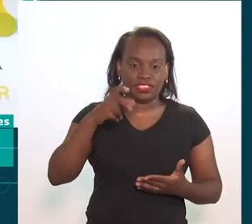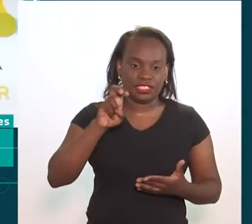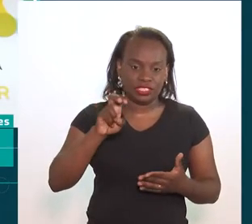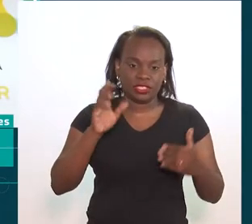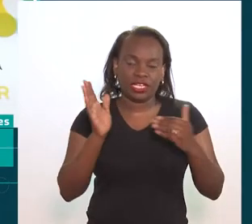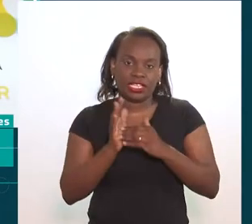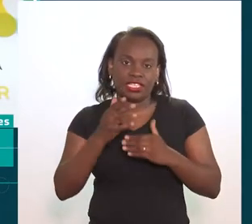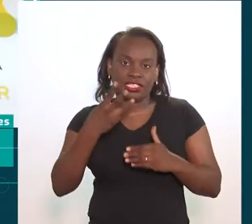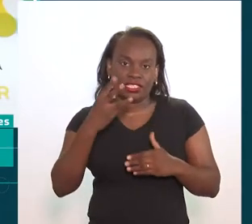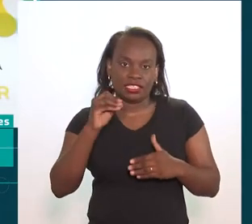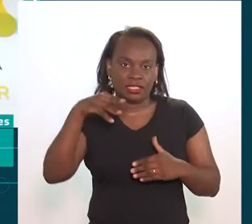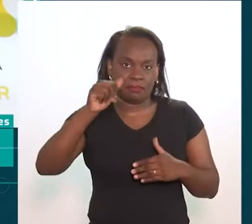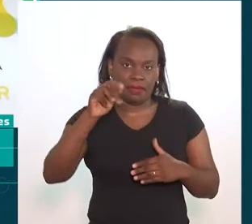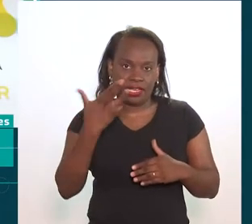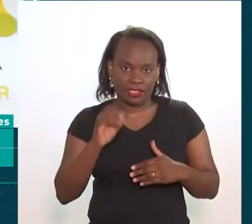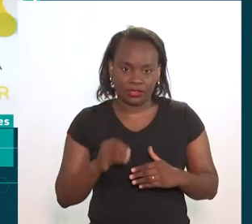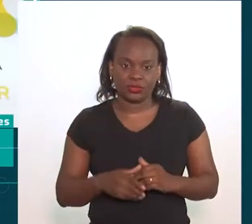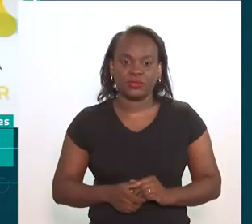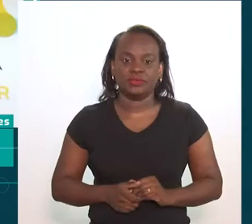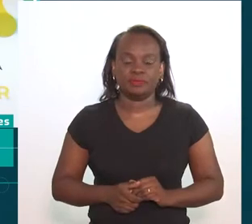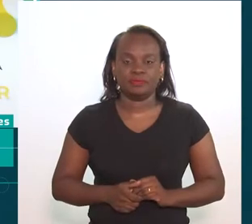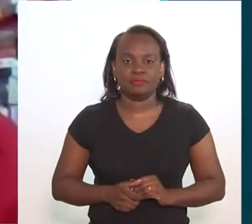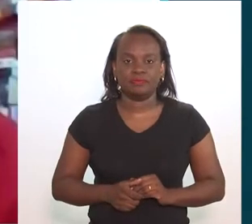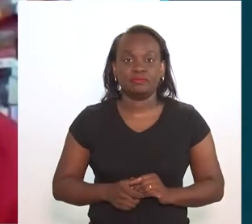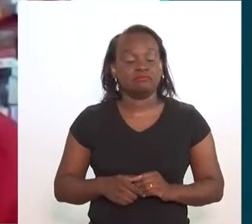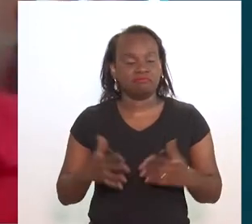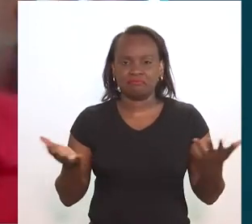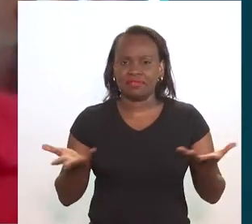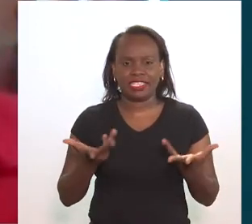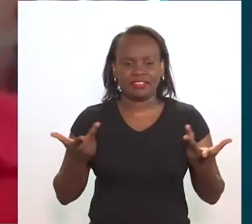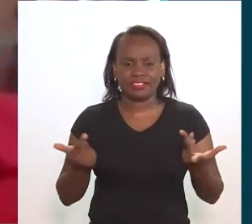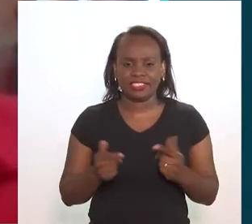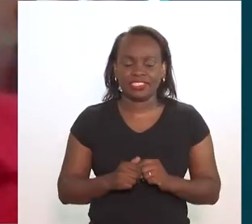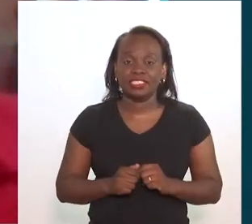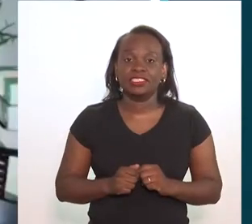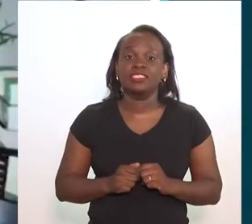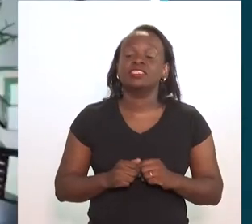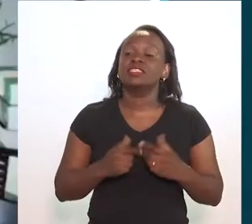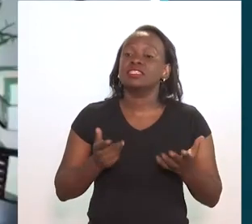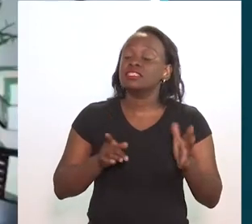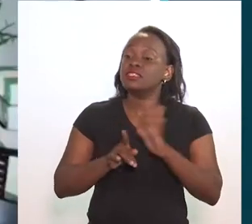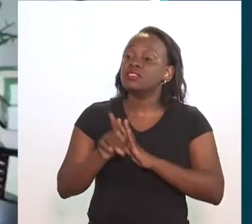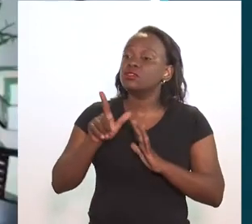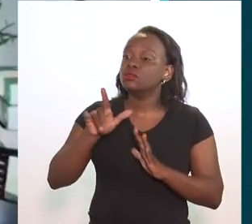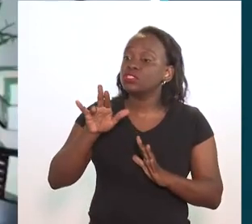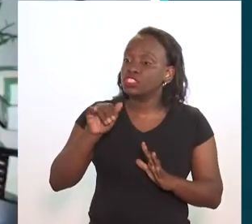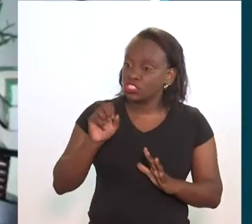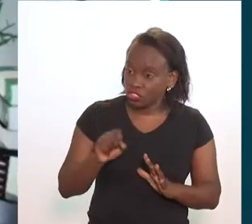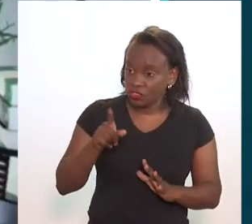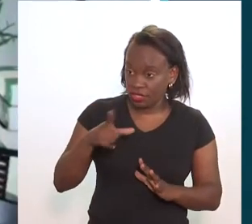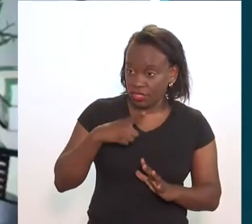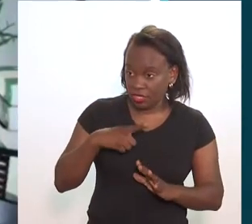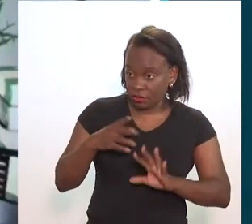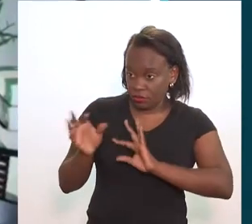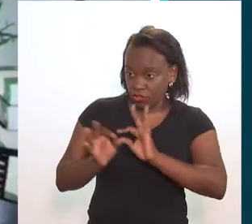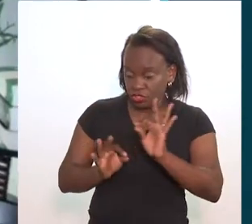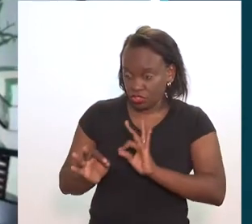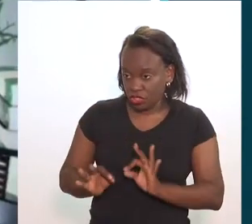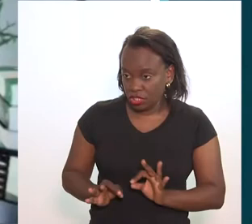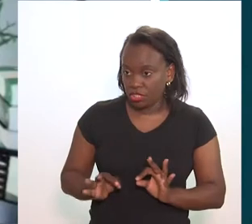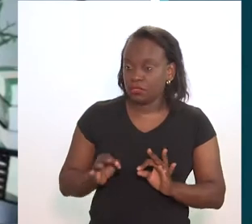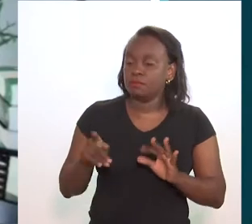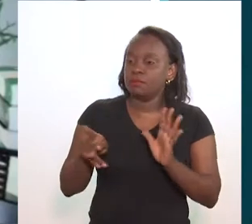Do dia 25 ao dia 30 de março. Que maravilha! Ô, Luiz, você tem um